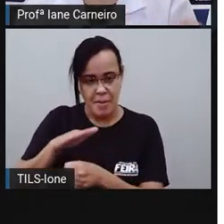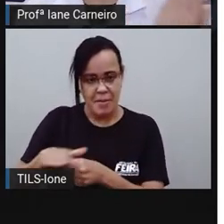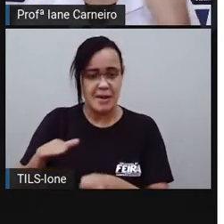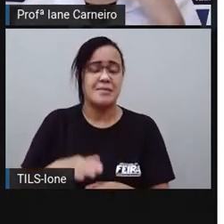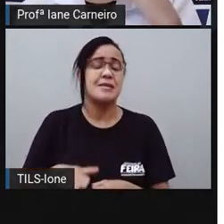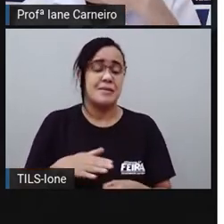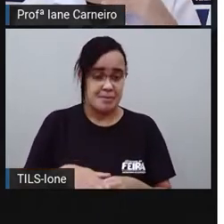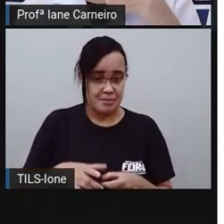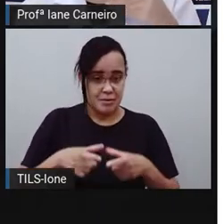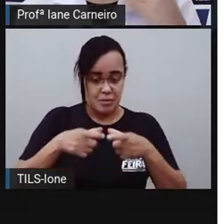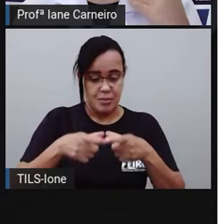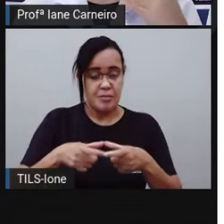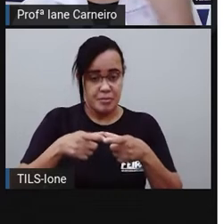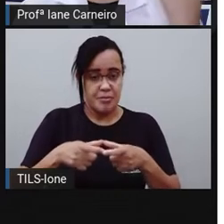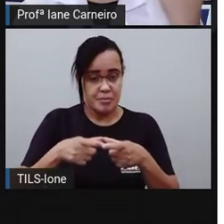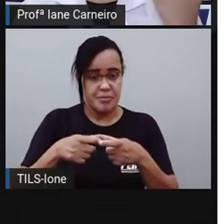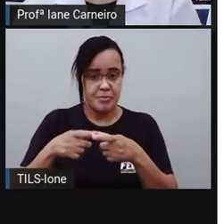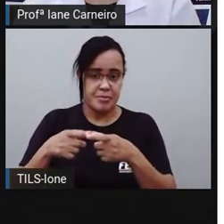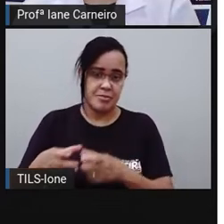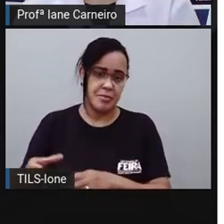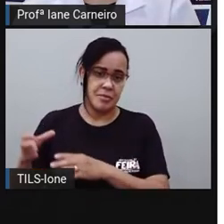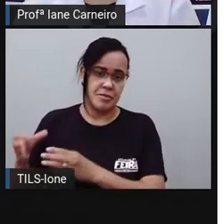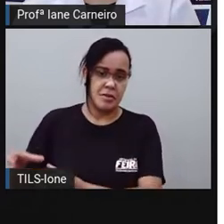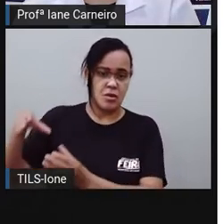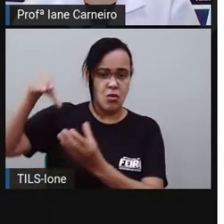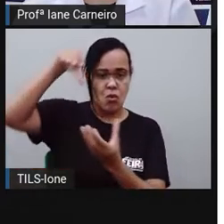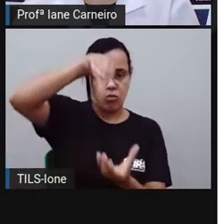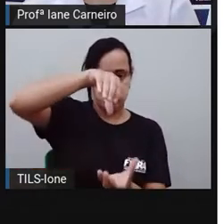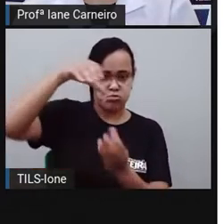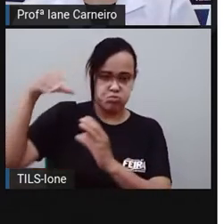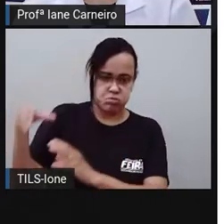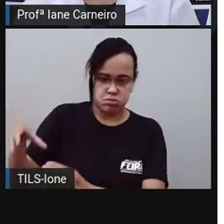grossas e coloque no liquidificador.